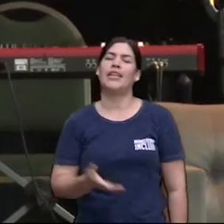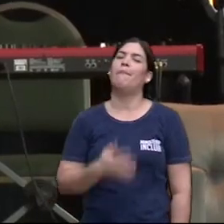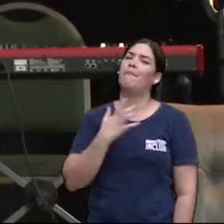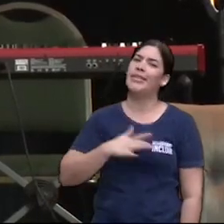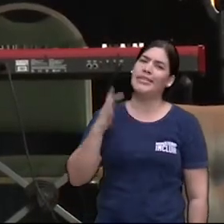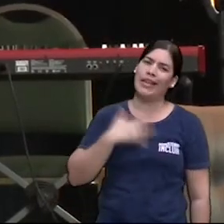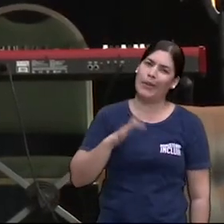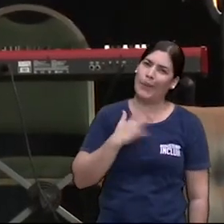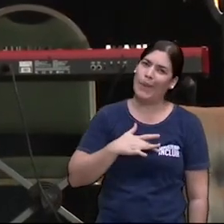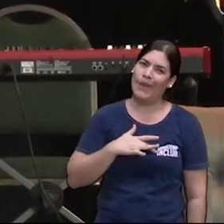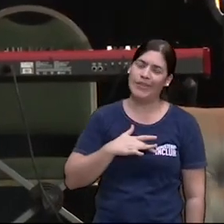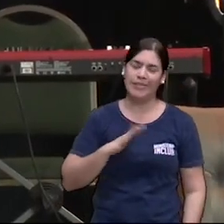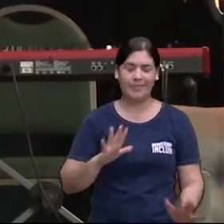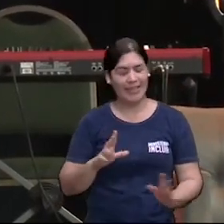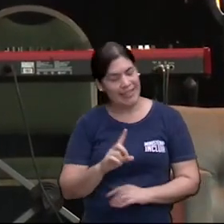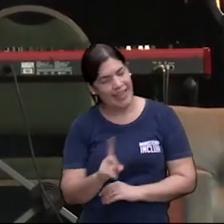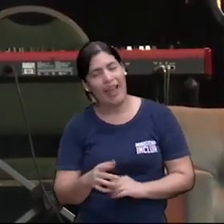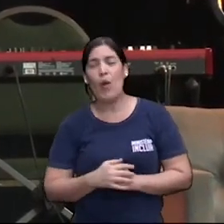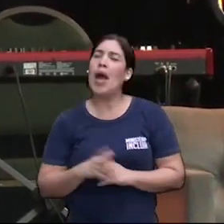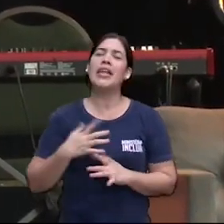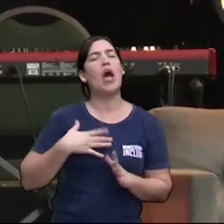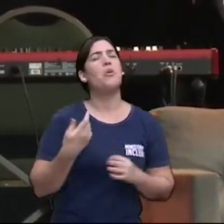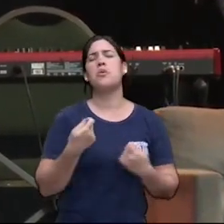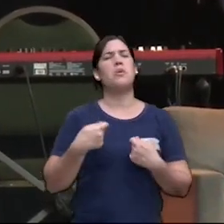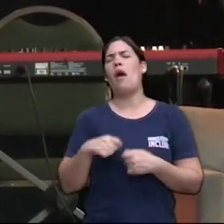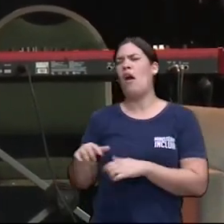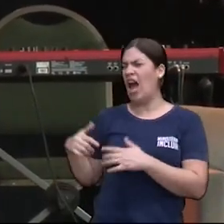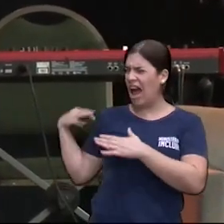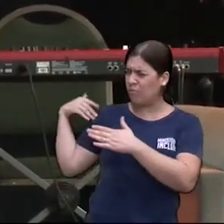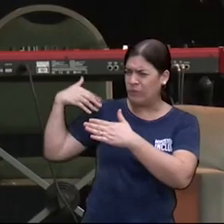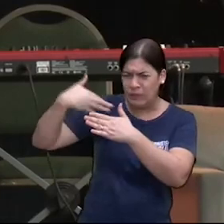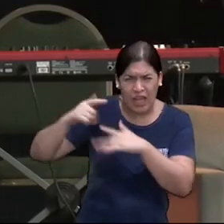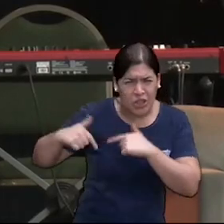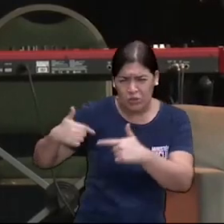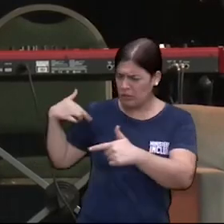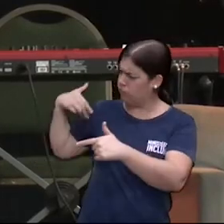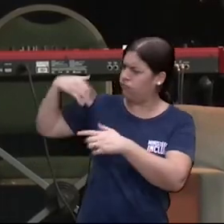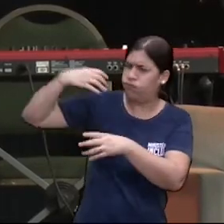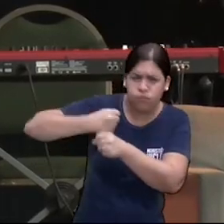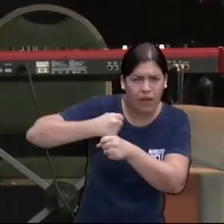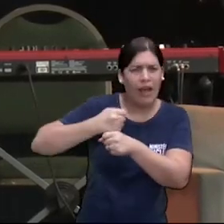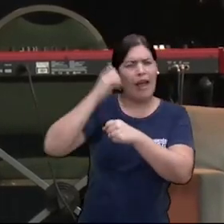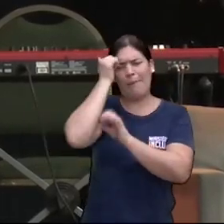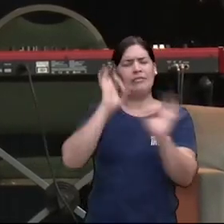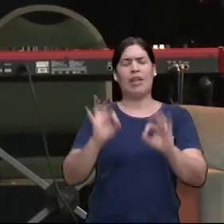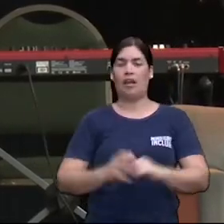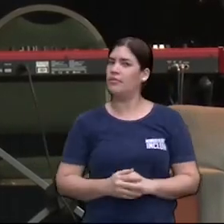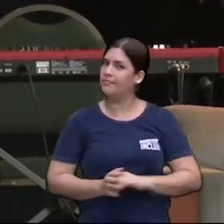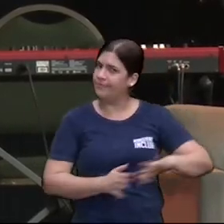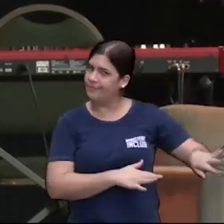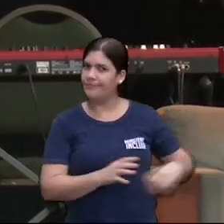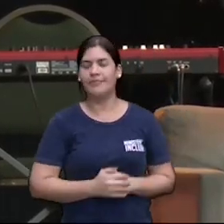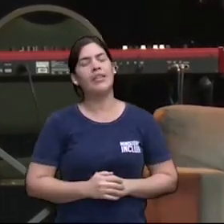Misericórdia? Mas não. Ah não, eu não me arrependo de nada. Mas alguns dizem assim, olha, eu